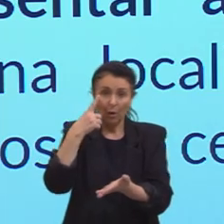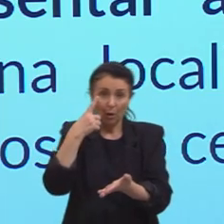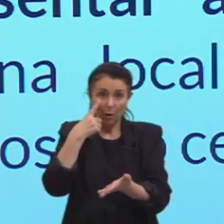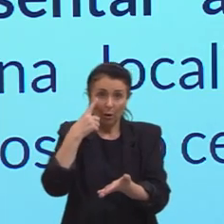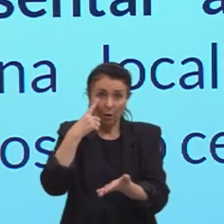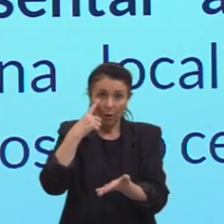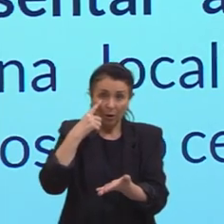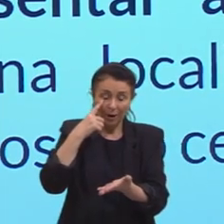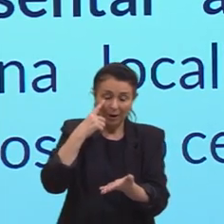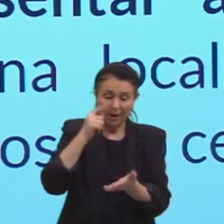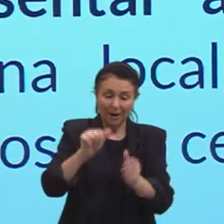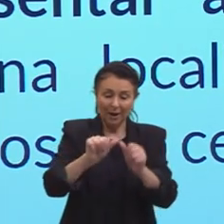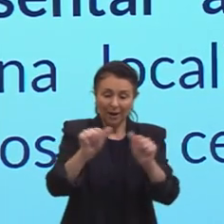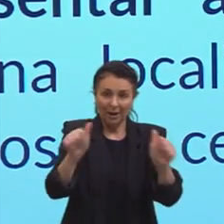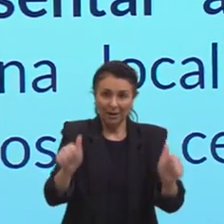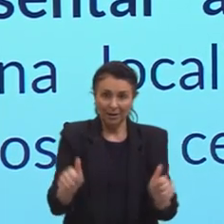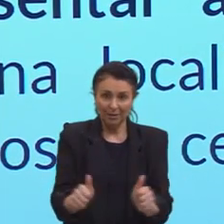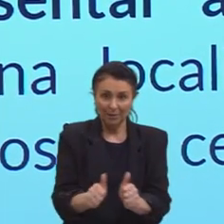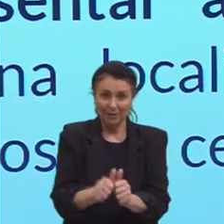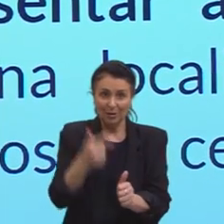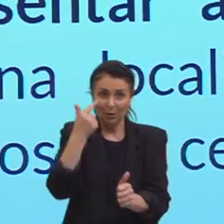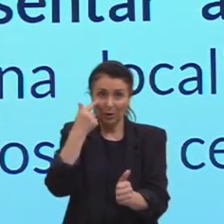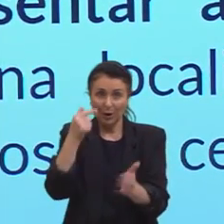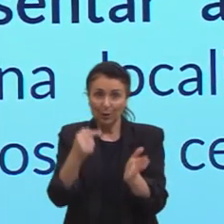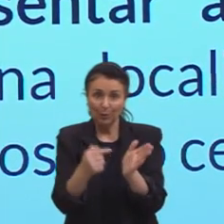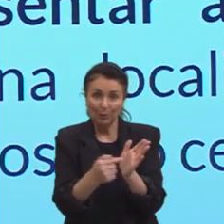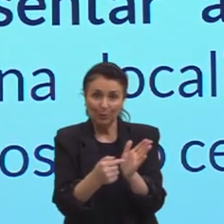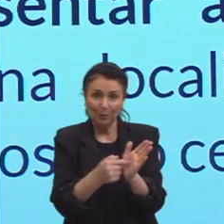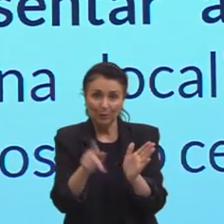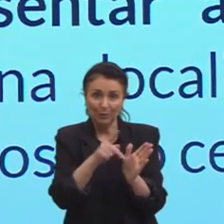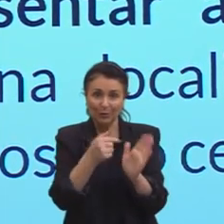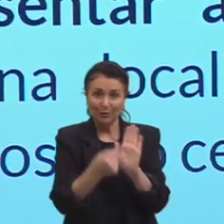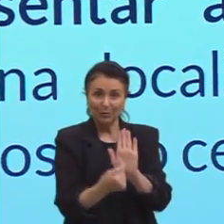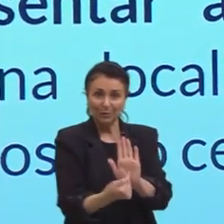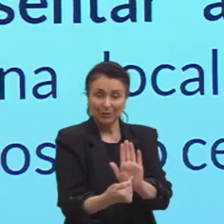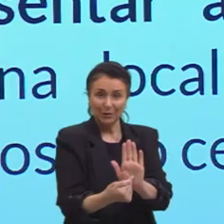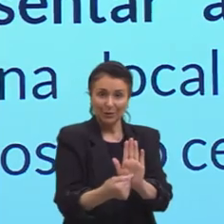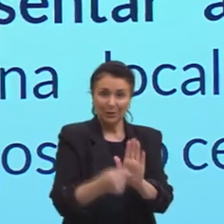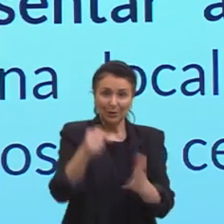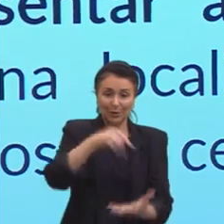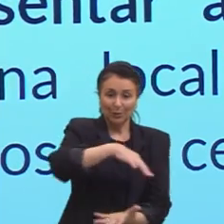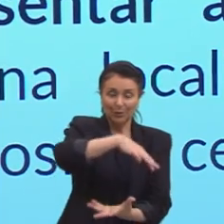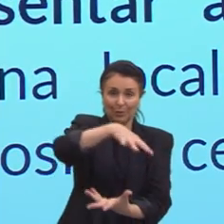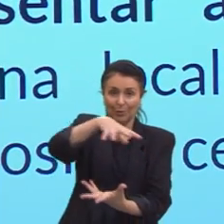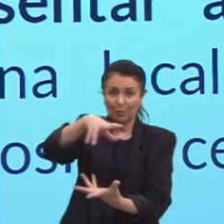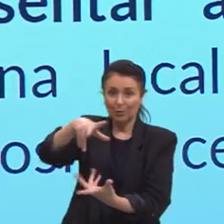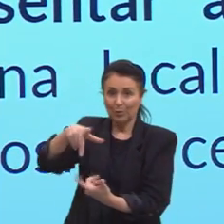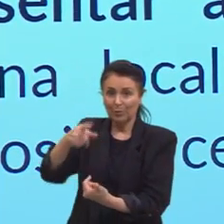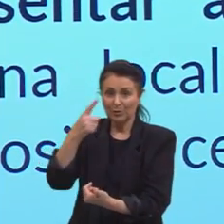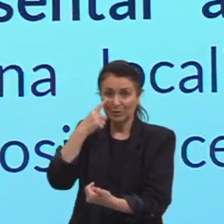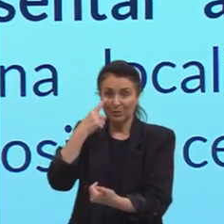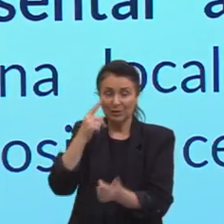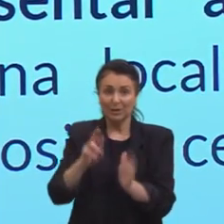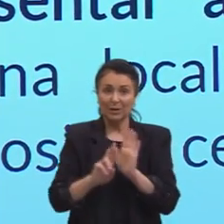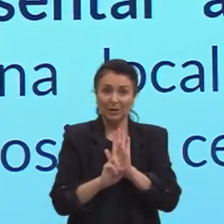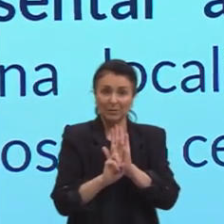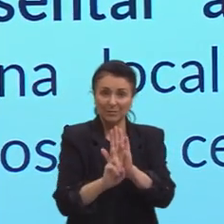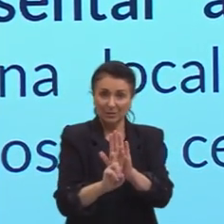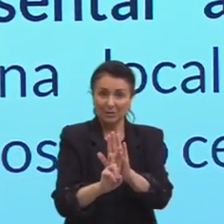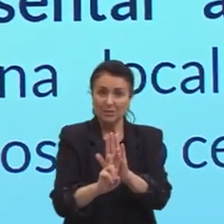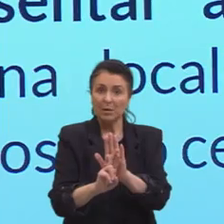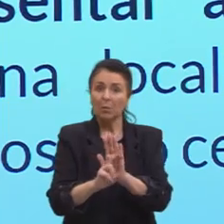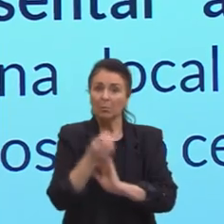o ponto central como sendo esse ponto aqui, bem no centro do globo, e nós vemos, então, essa representação bem